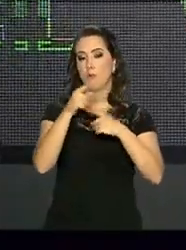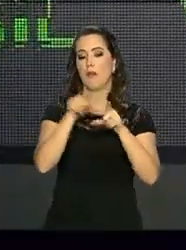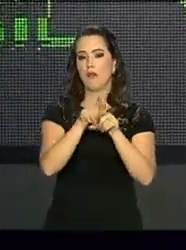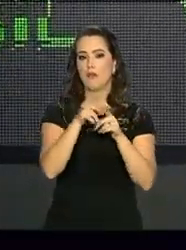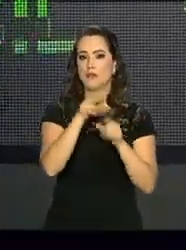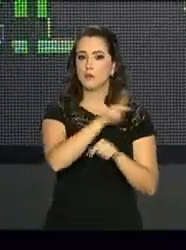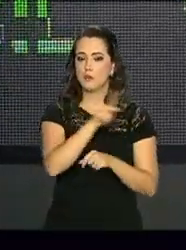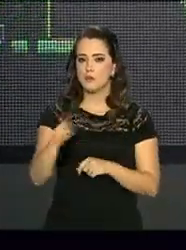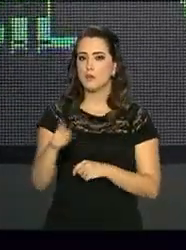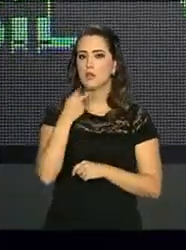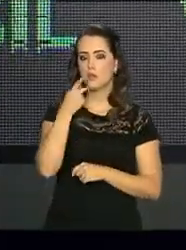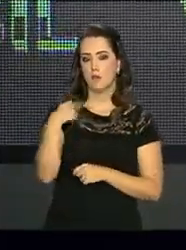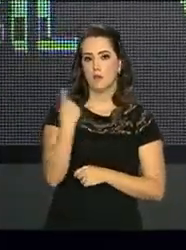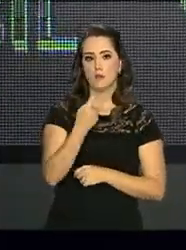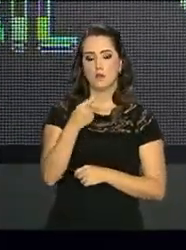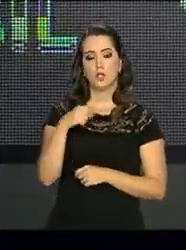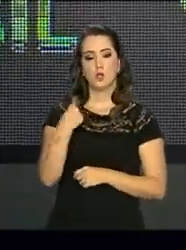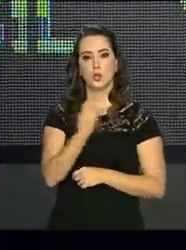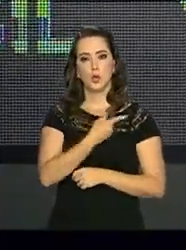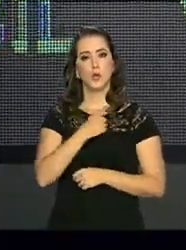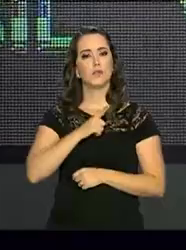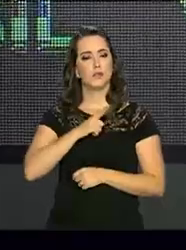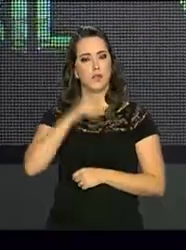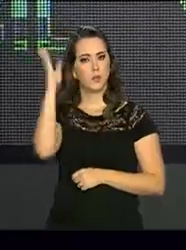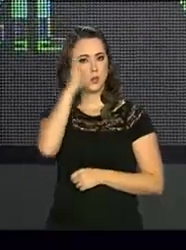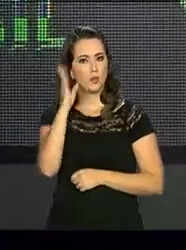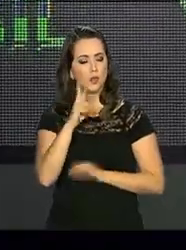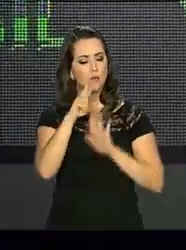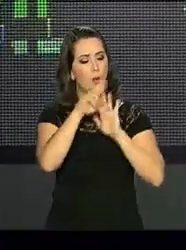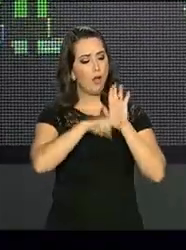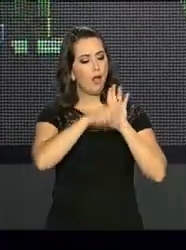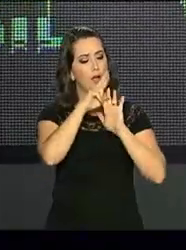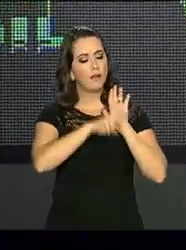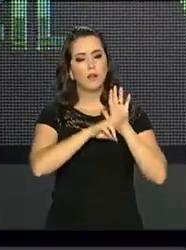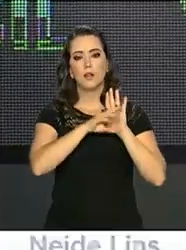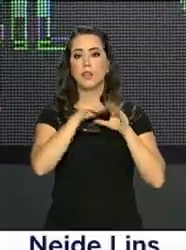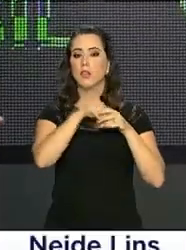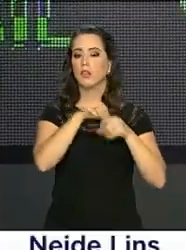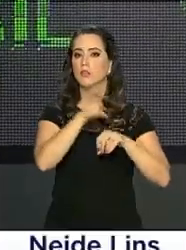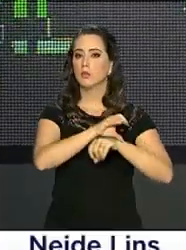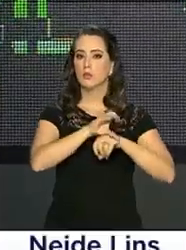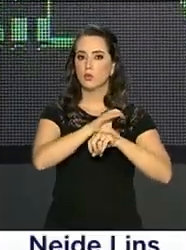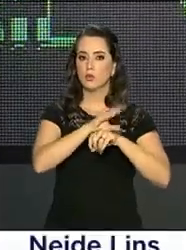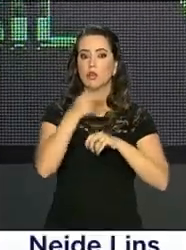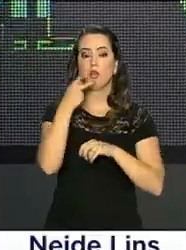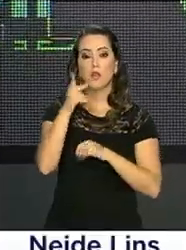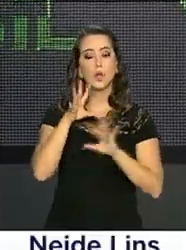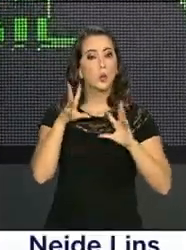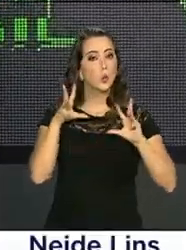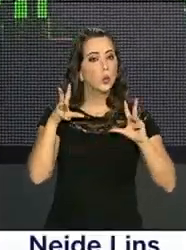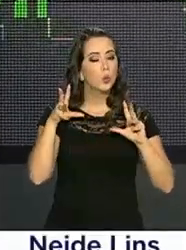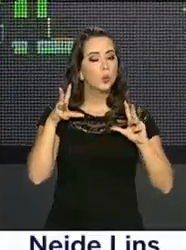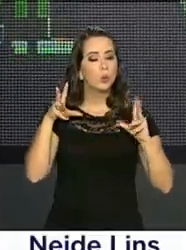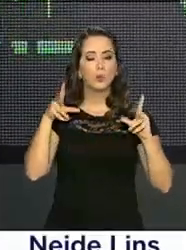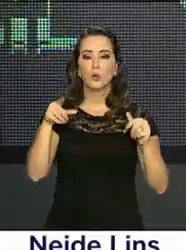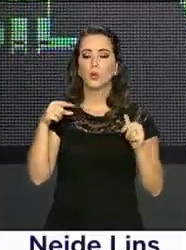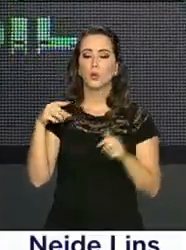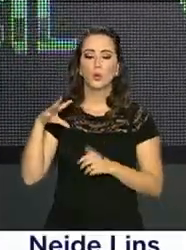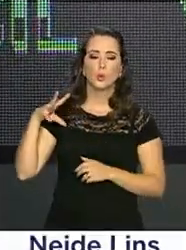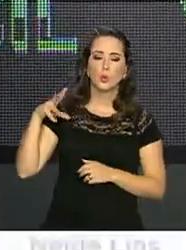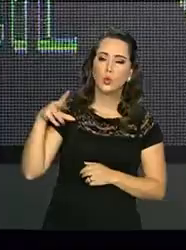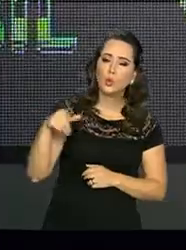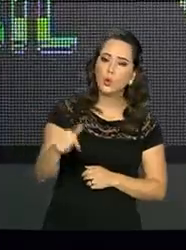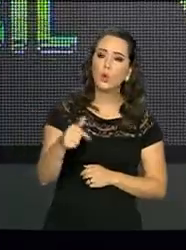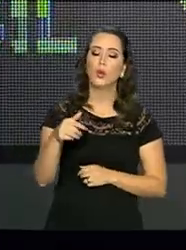que no Brasil nós temos uma regra constitucional que determina que toda e qualquer política pública seja